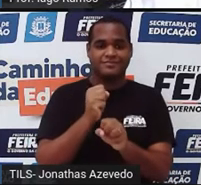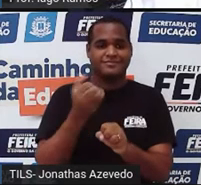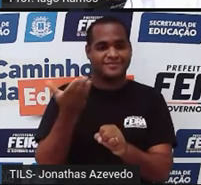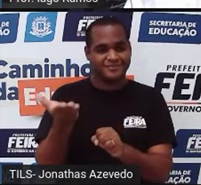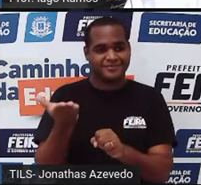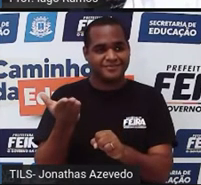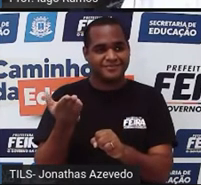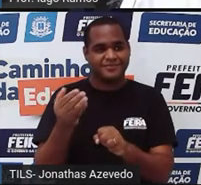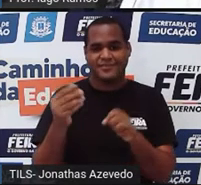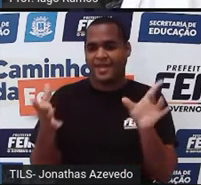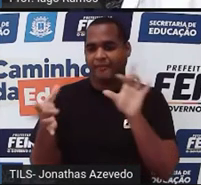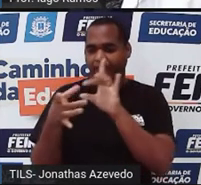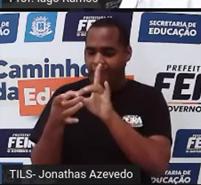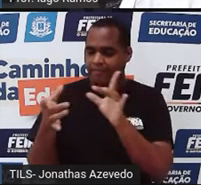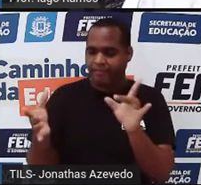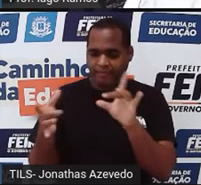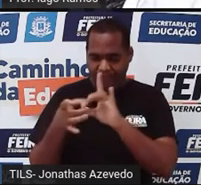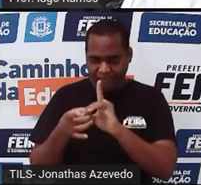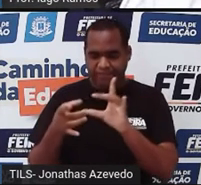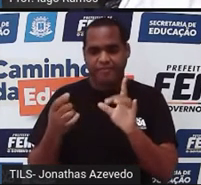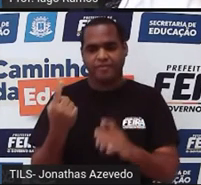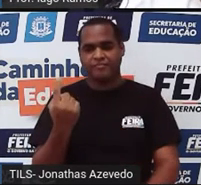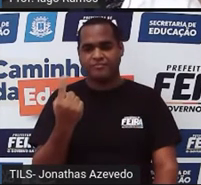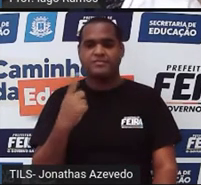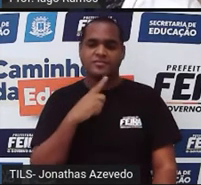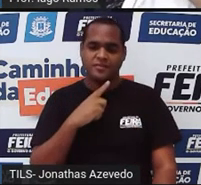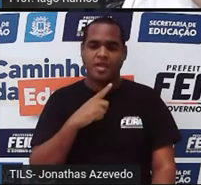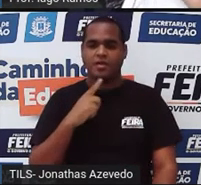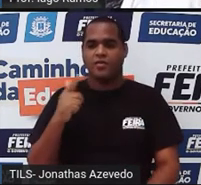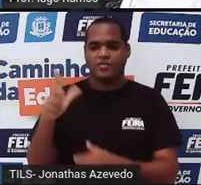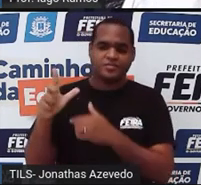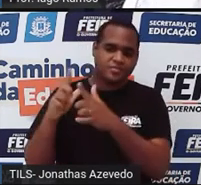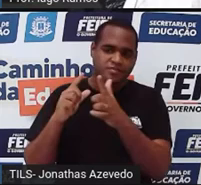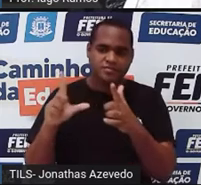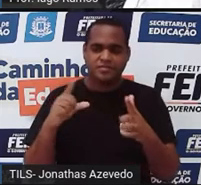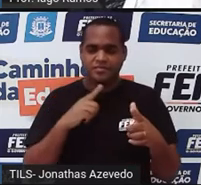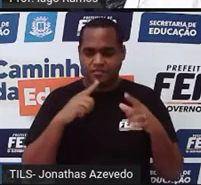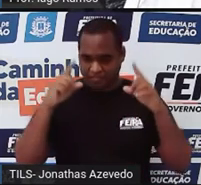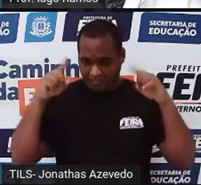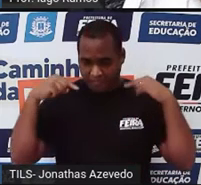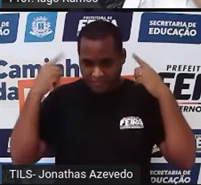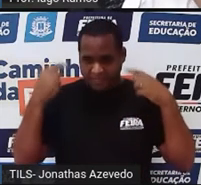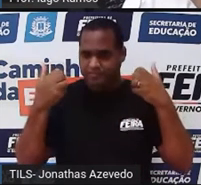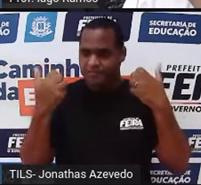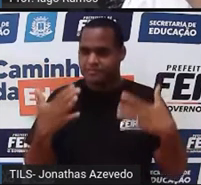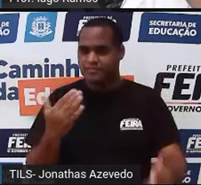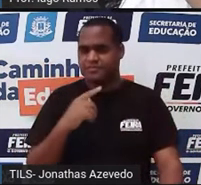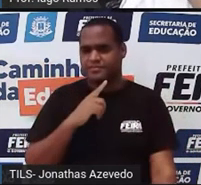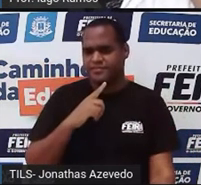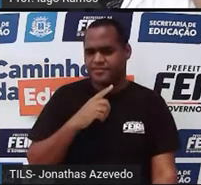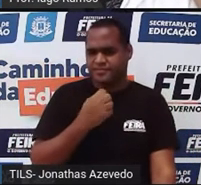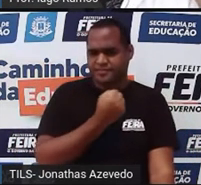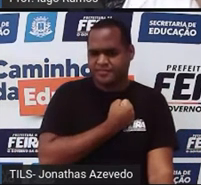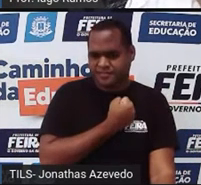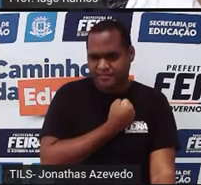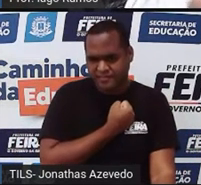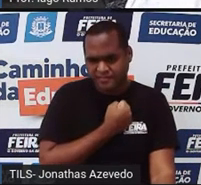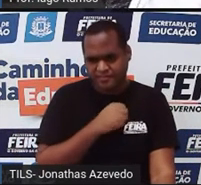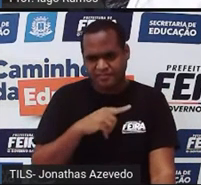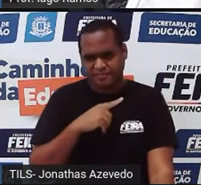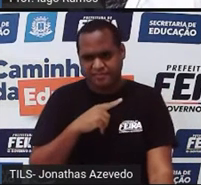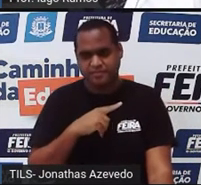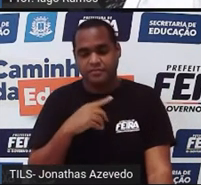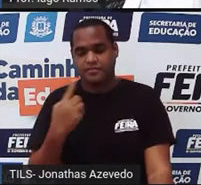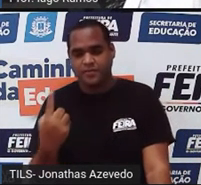correspondência de um objeto para a ovelha, hoje a gente faz de um número, tá? Para